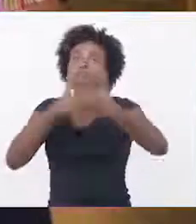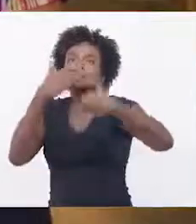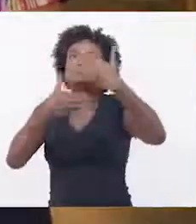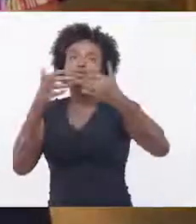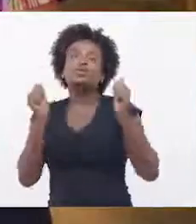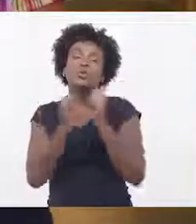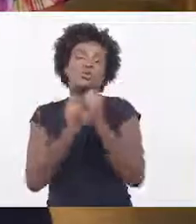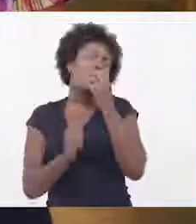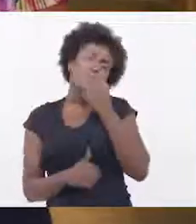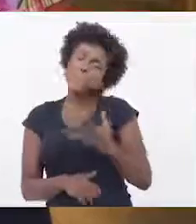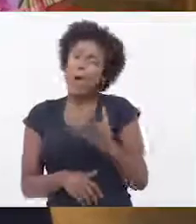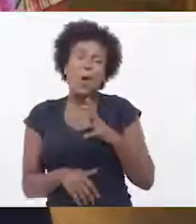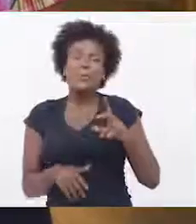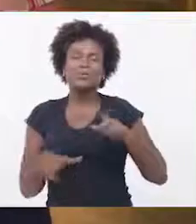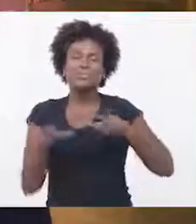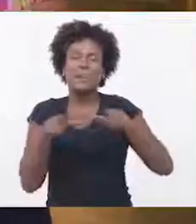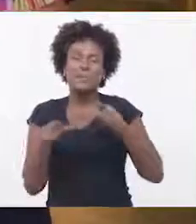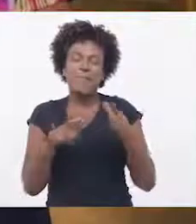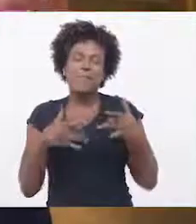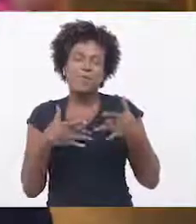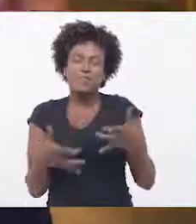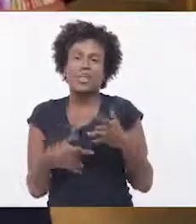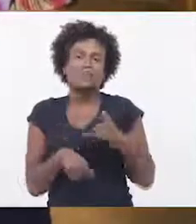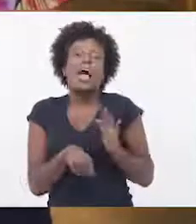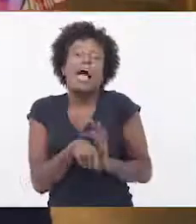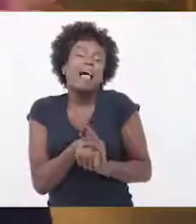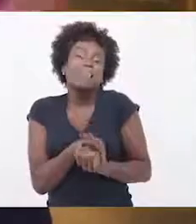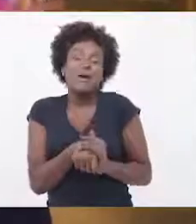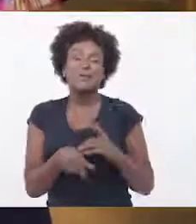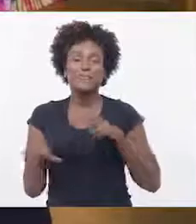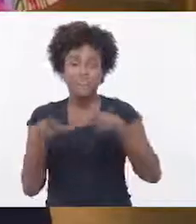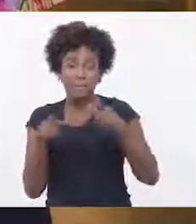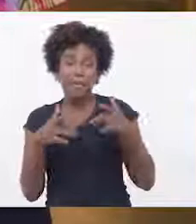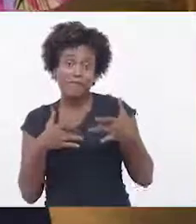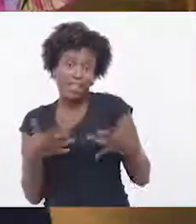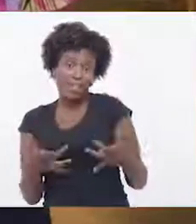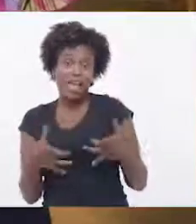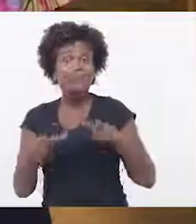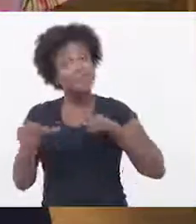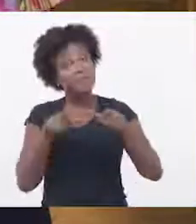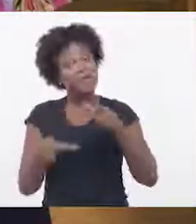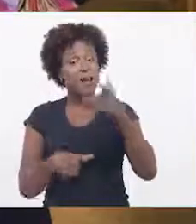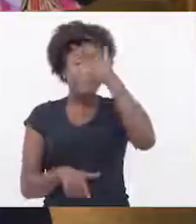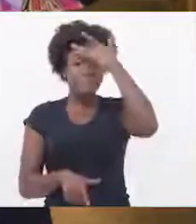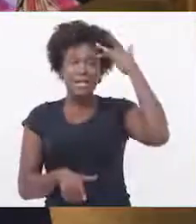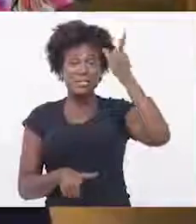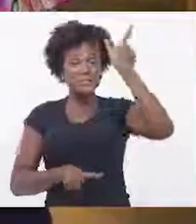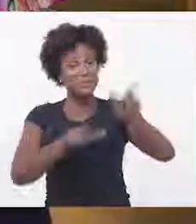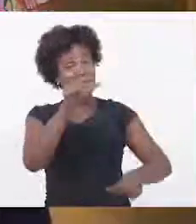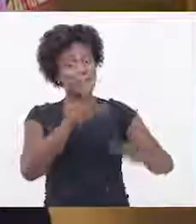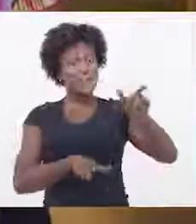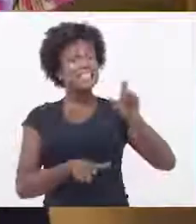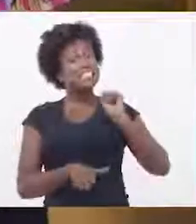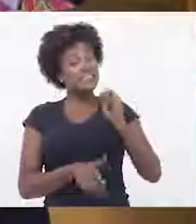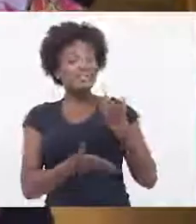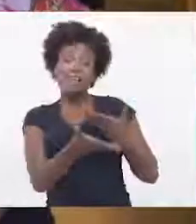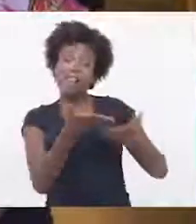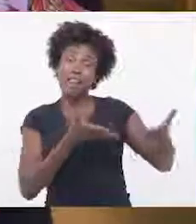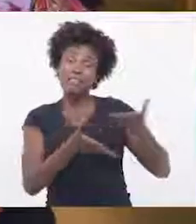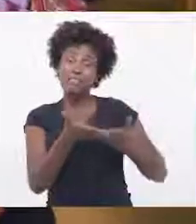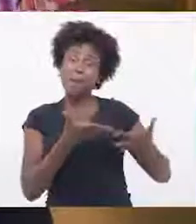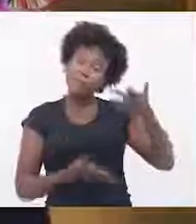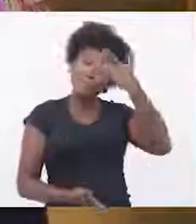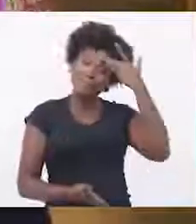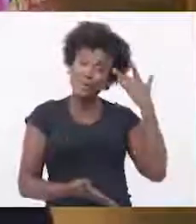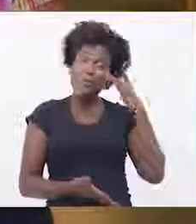ele vai vendo que ele está fazendo a diferença, e aí ele vai dando mais ideias, ele vai construindo junto. Então é muito legal trabalhar com voluntários, a gente adora.